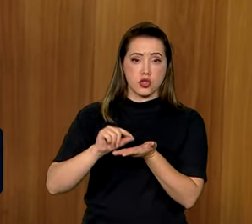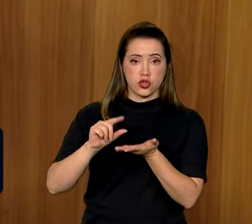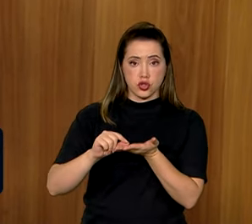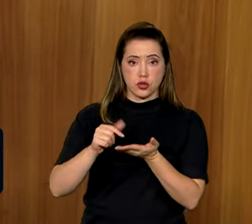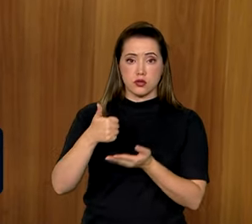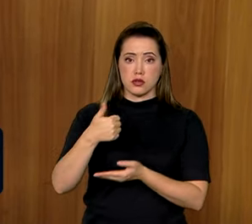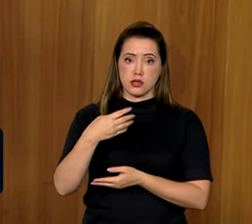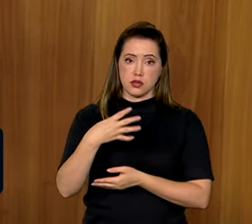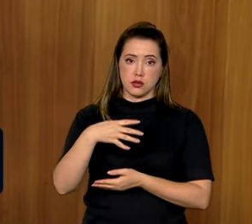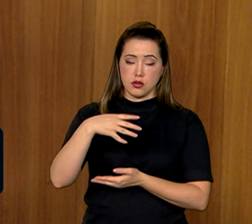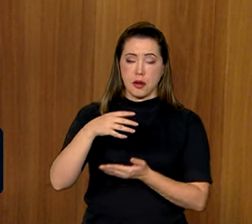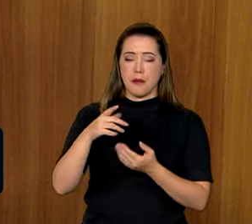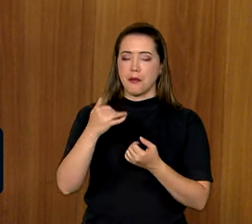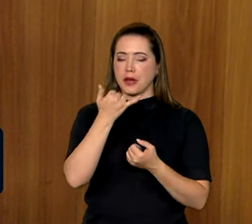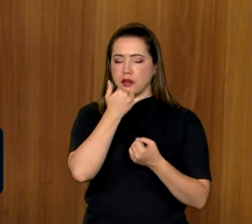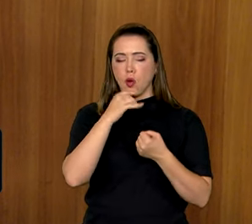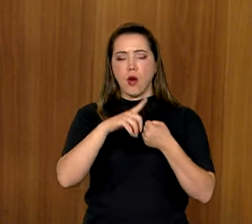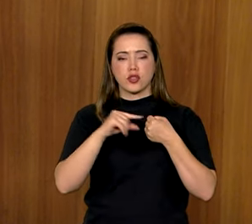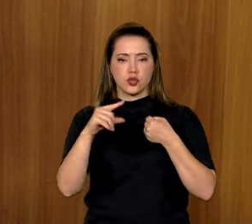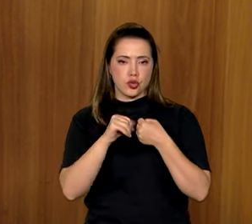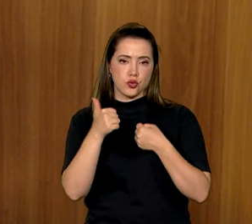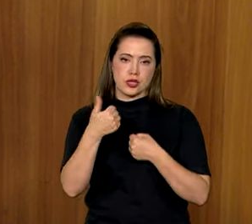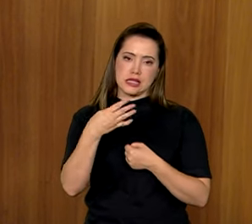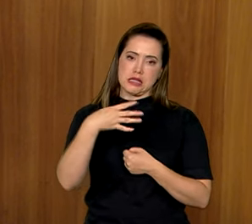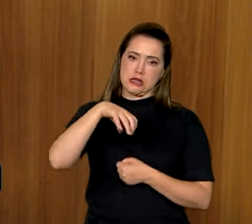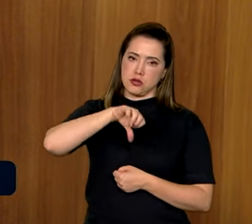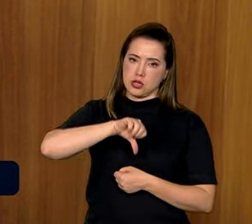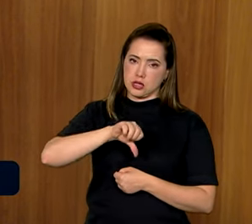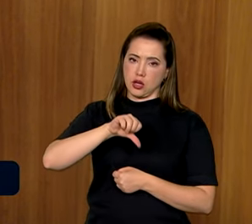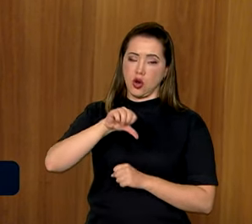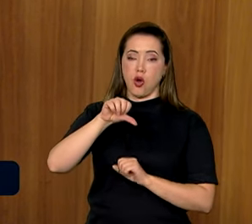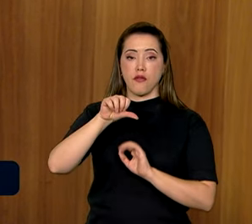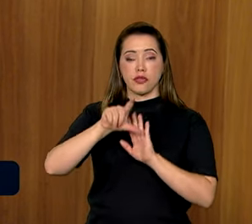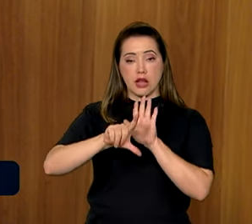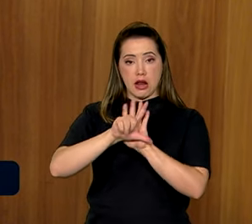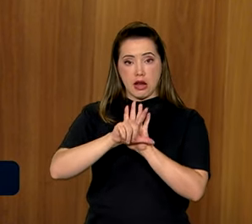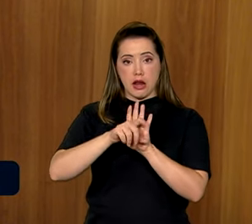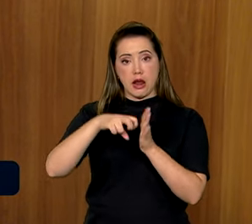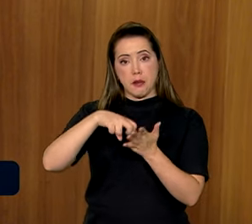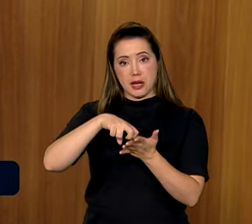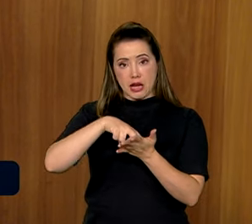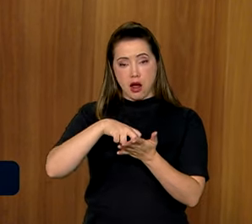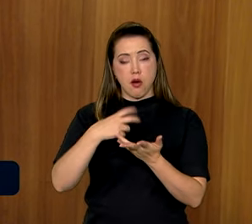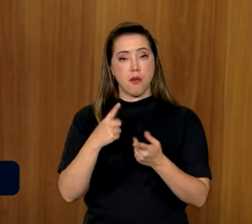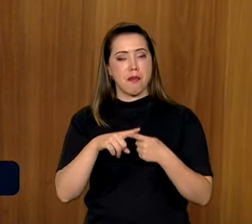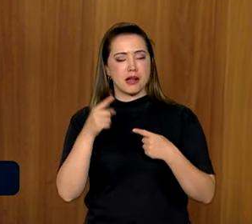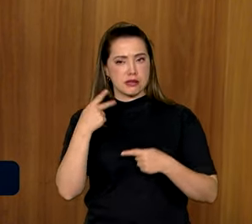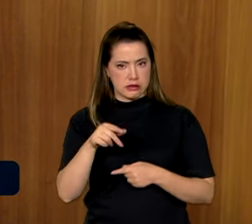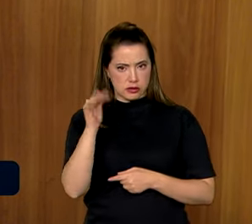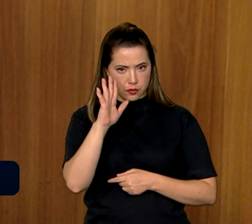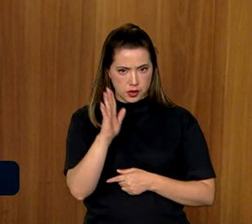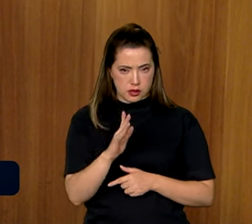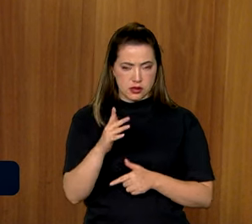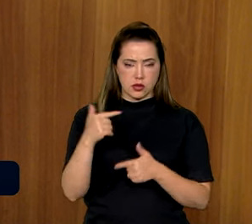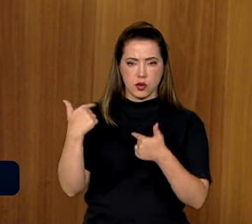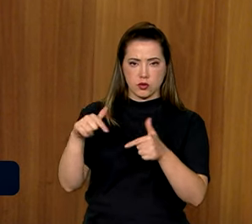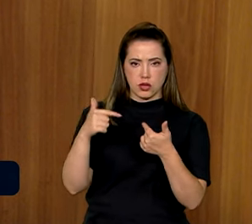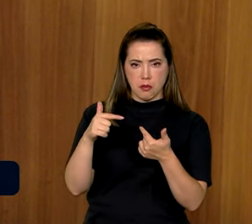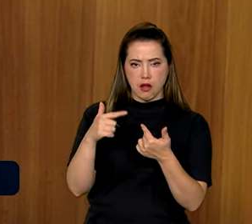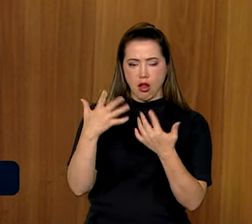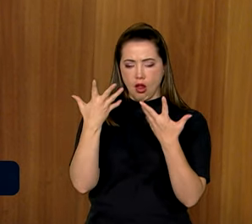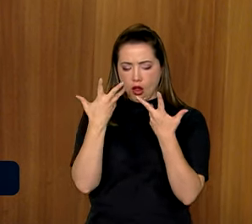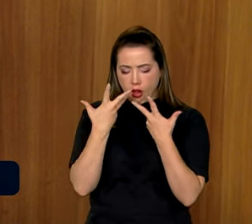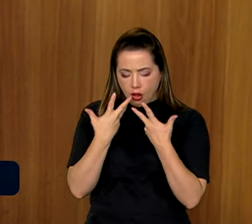Código Penal, então tem uma série de fatores que podem considerar trabalho escravo, mas no Brasil são as condições degradantes, principalmente, o grande destaque.